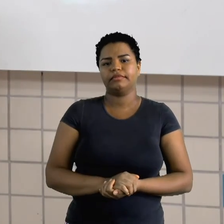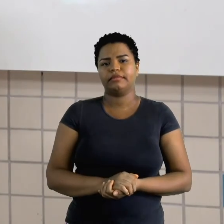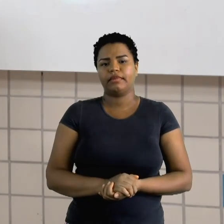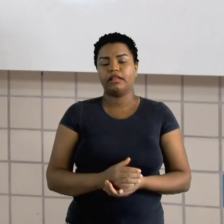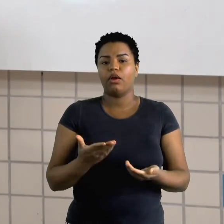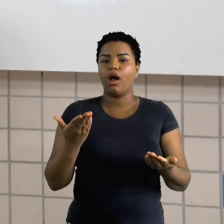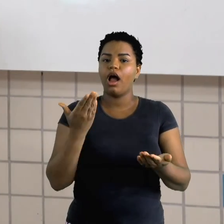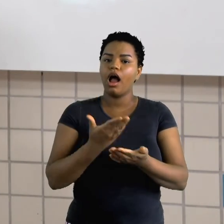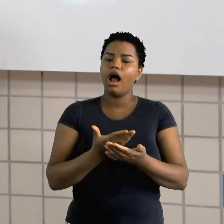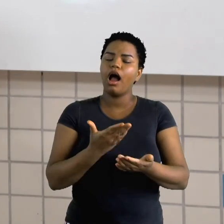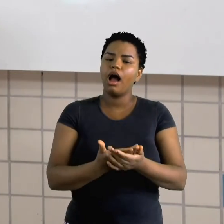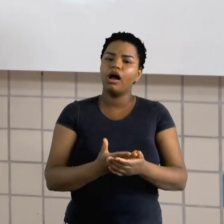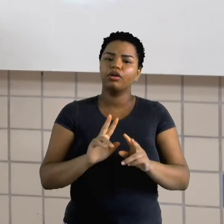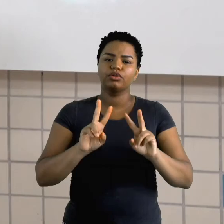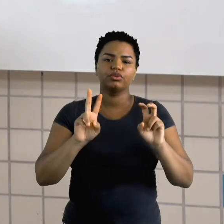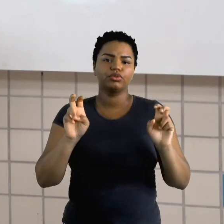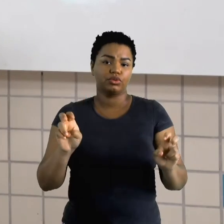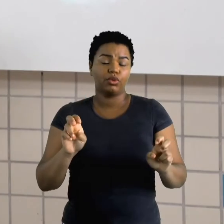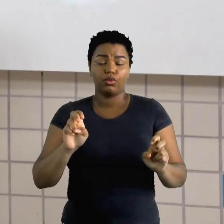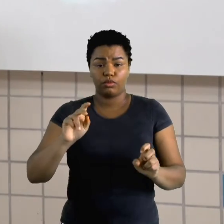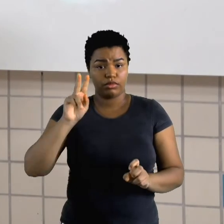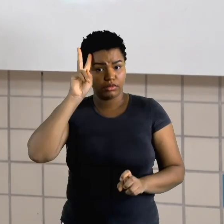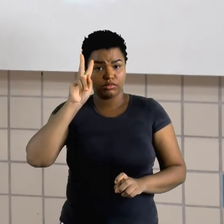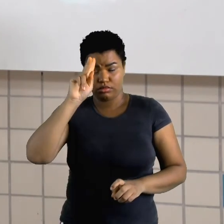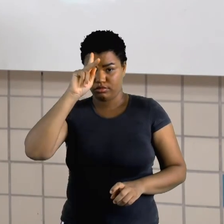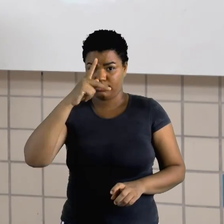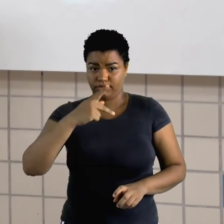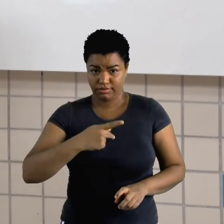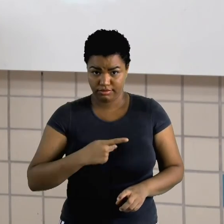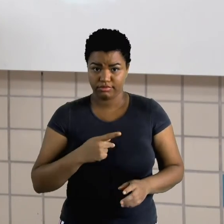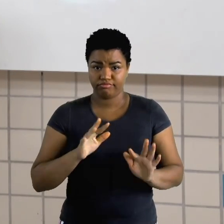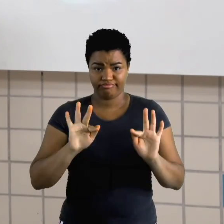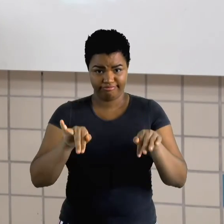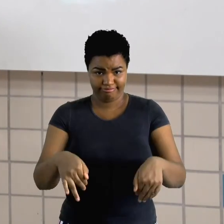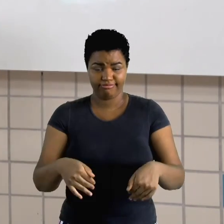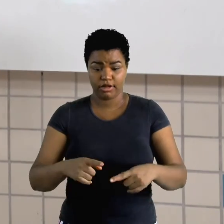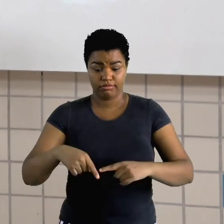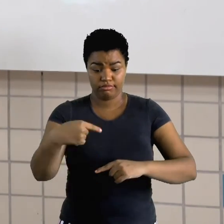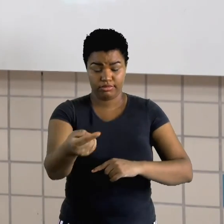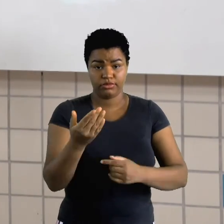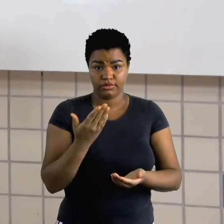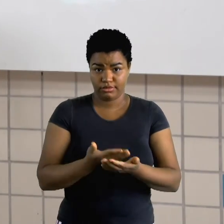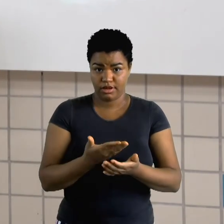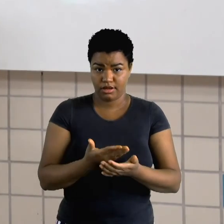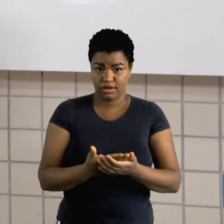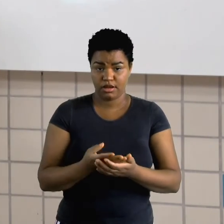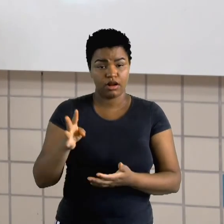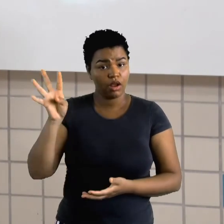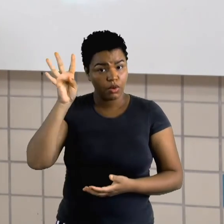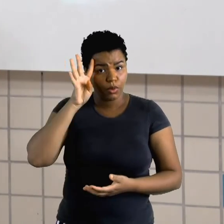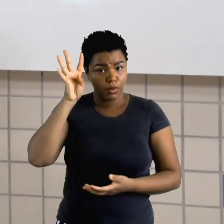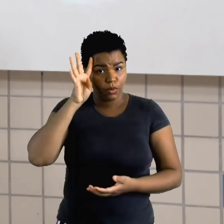biografia termina aqui. Mas para a próxima aula, na nossa quarta aula, nós vamos